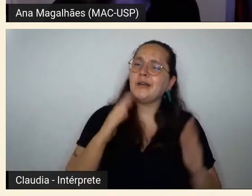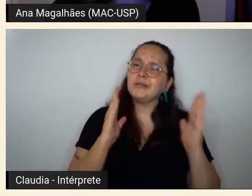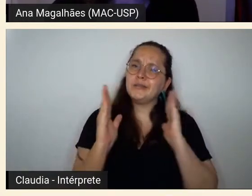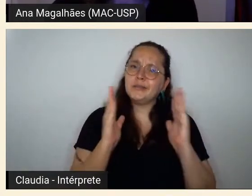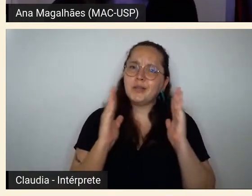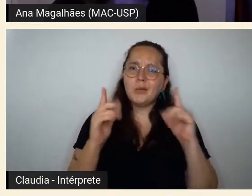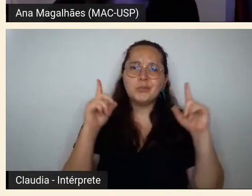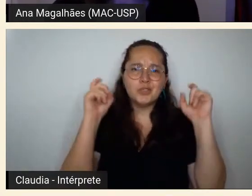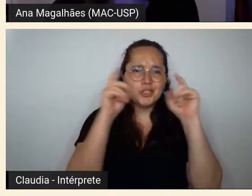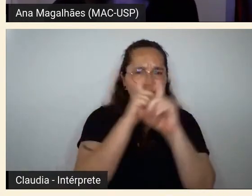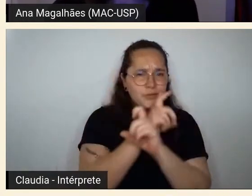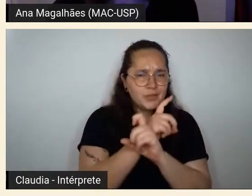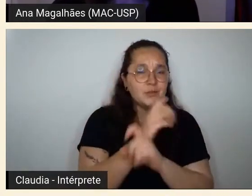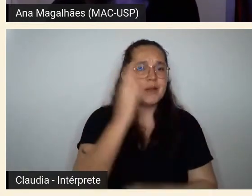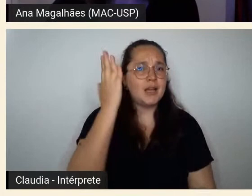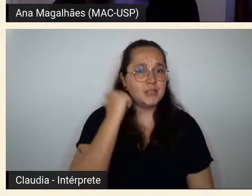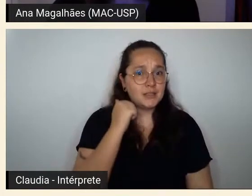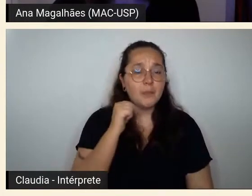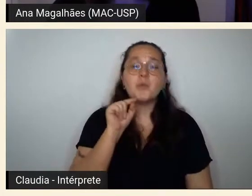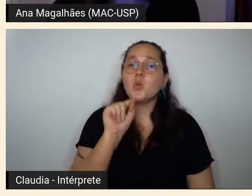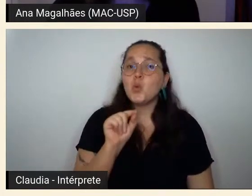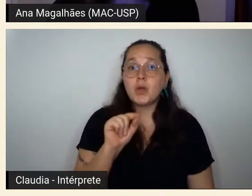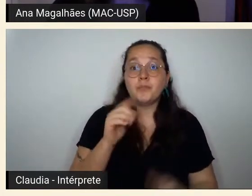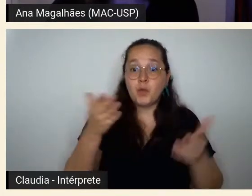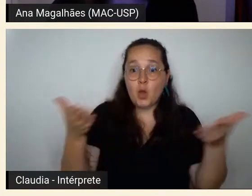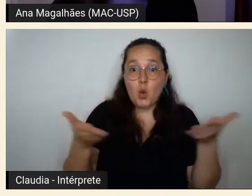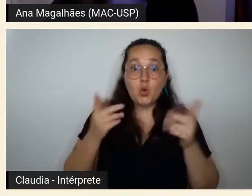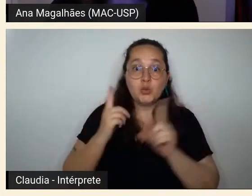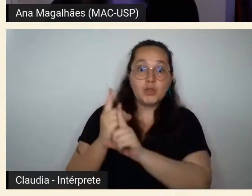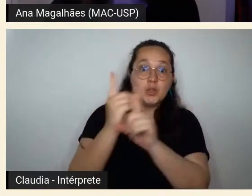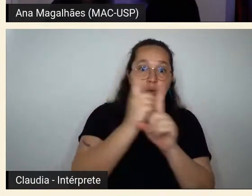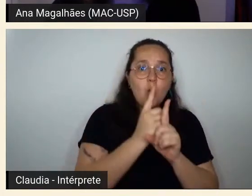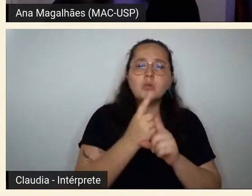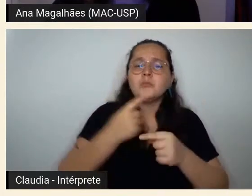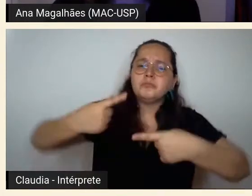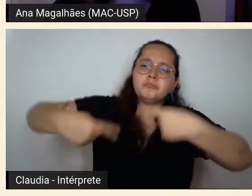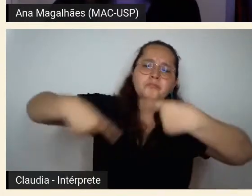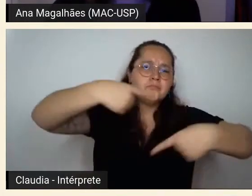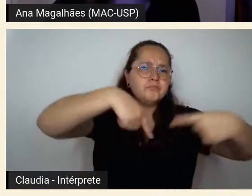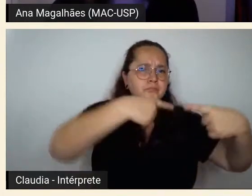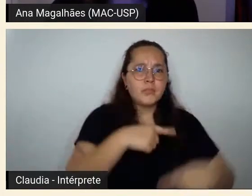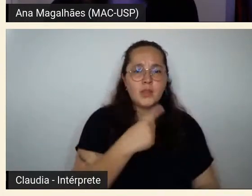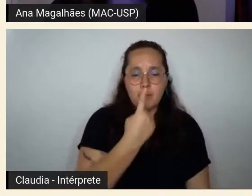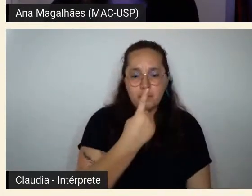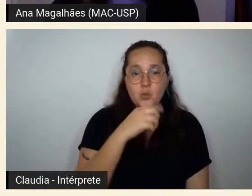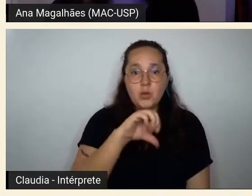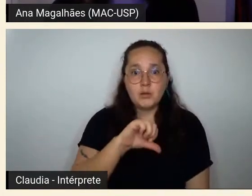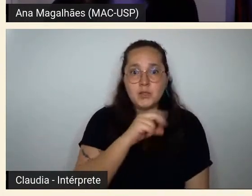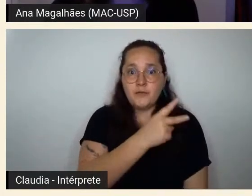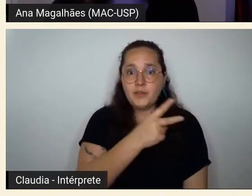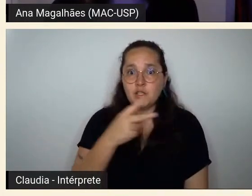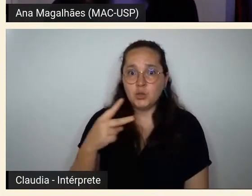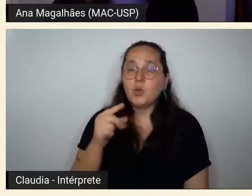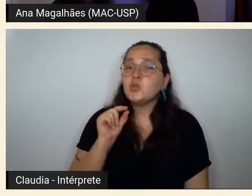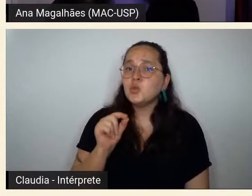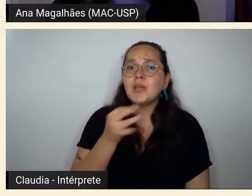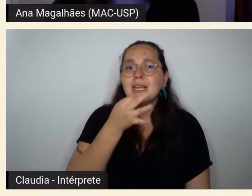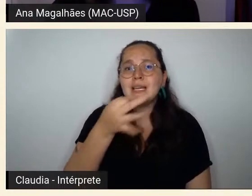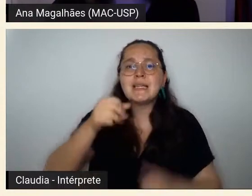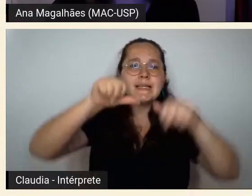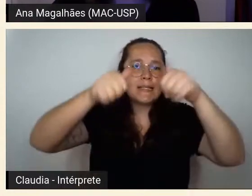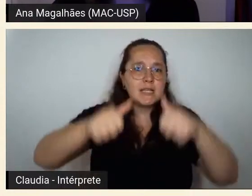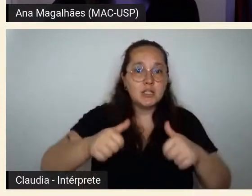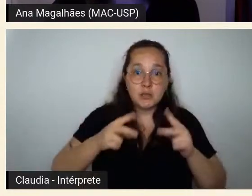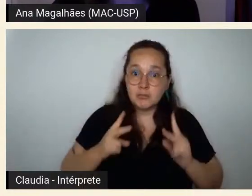encontros para debater 1922 seja um espaço de reflexão crítica, ajudando a manter vivas a cultura e a arte